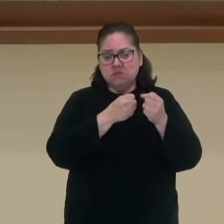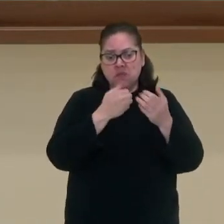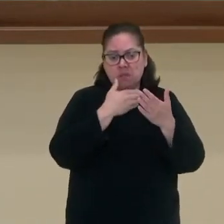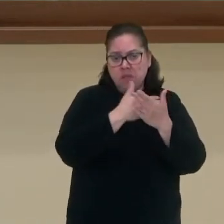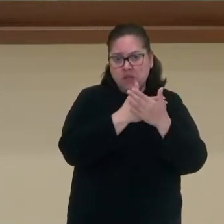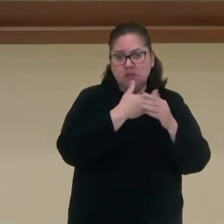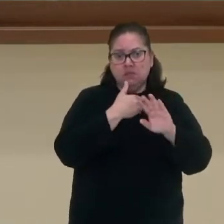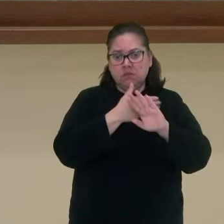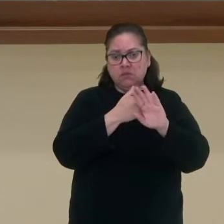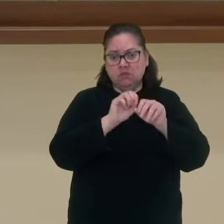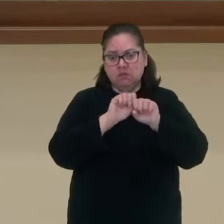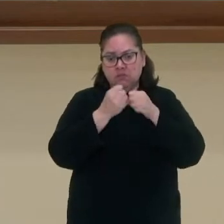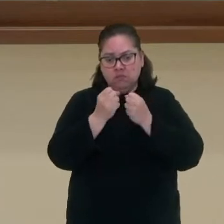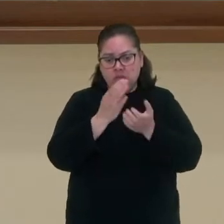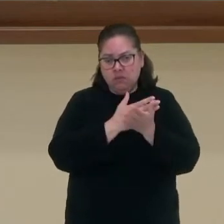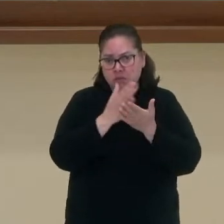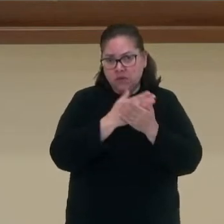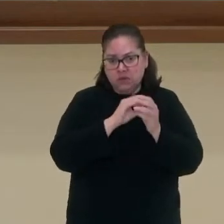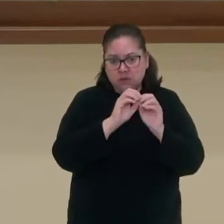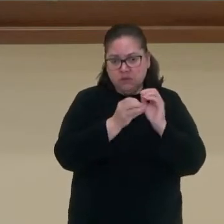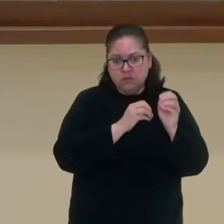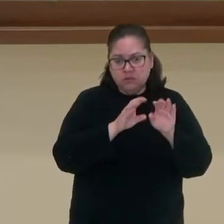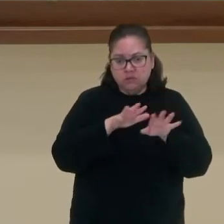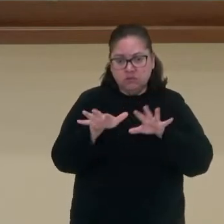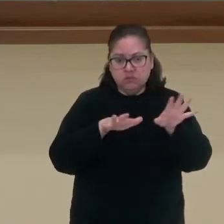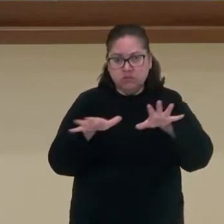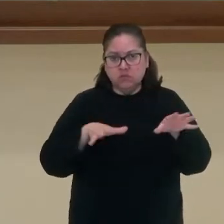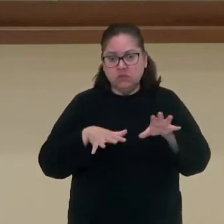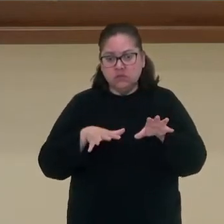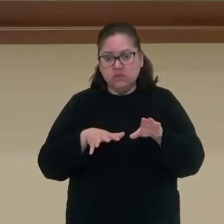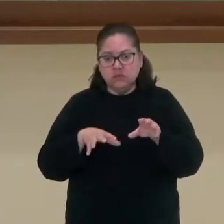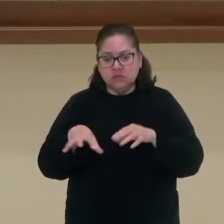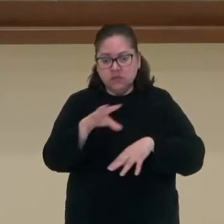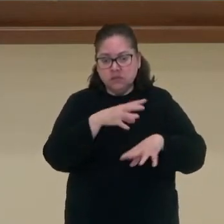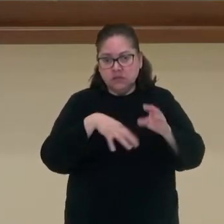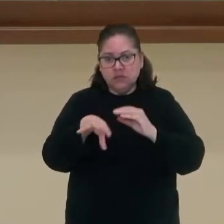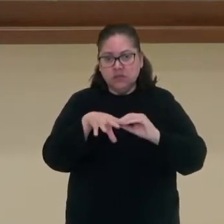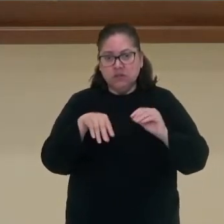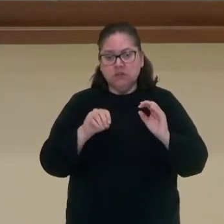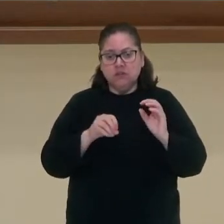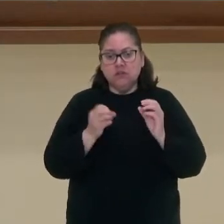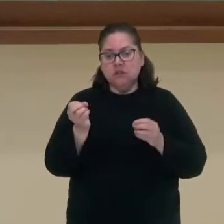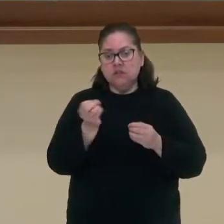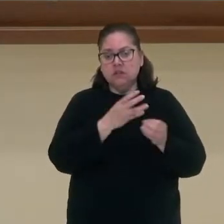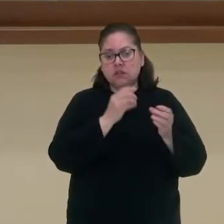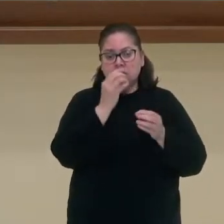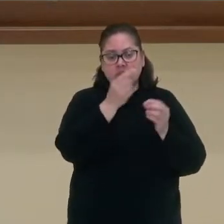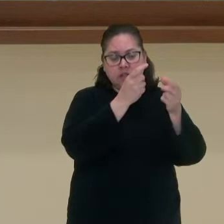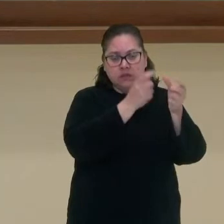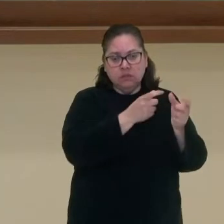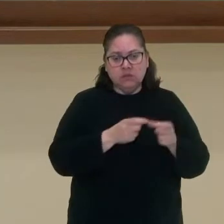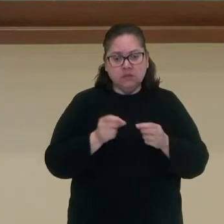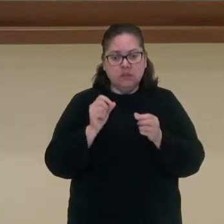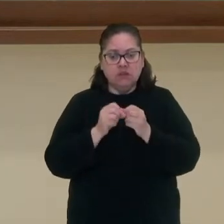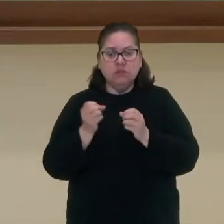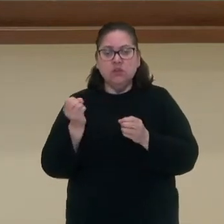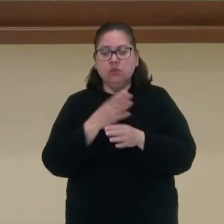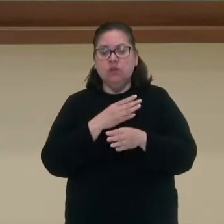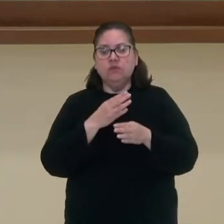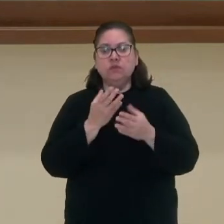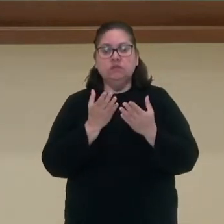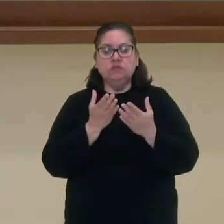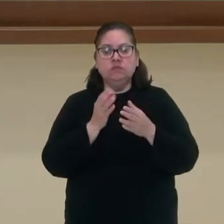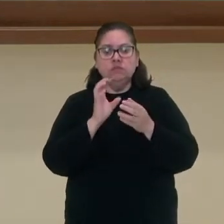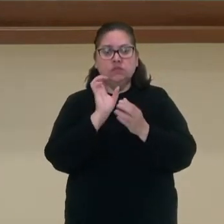nela e ela separar em pedaços, essas células conseguem se reorganizar e cada pedacinho forma uma nova esponja.